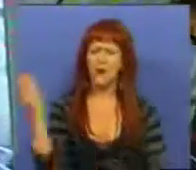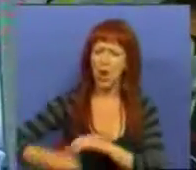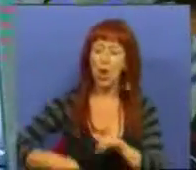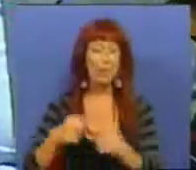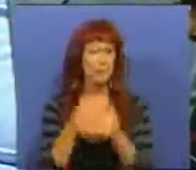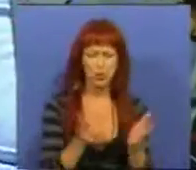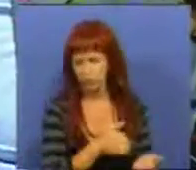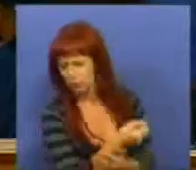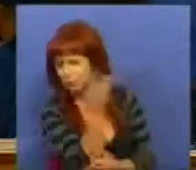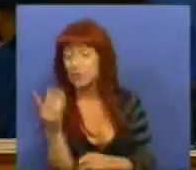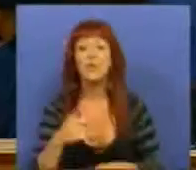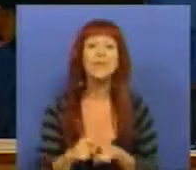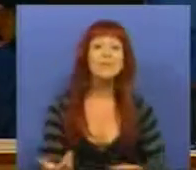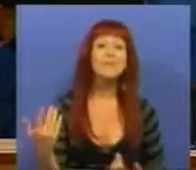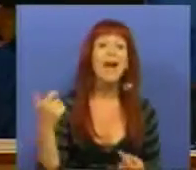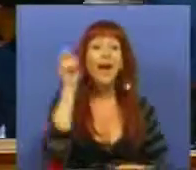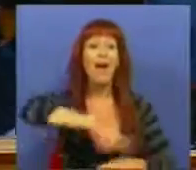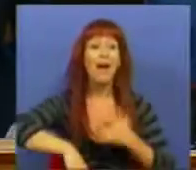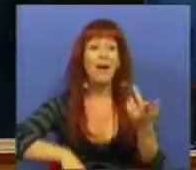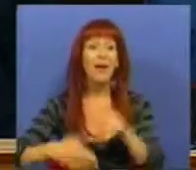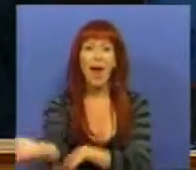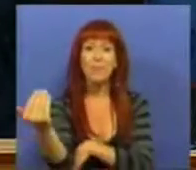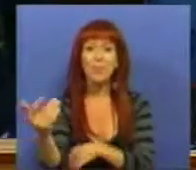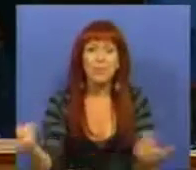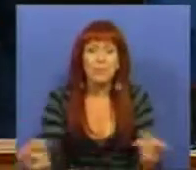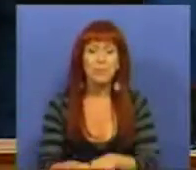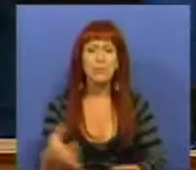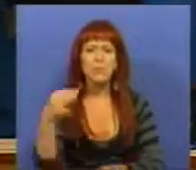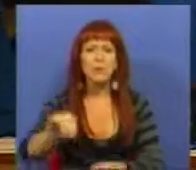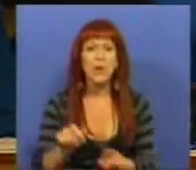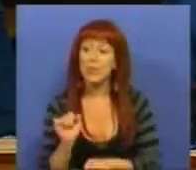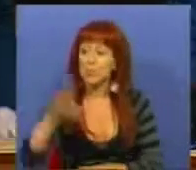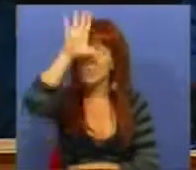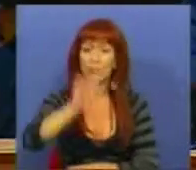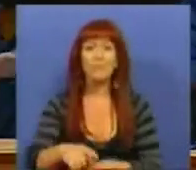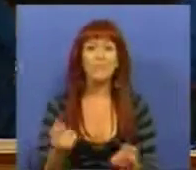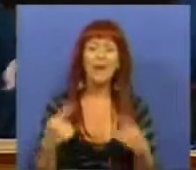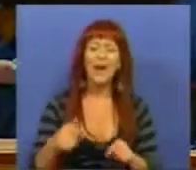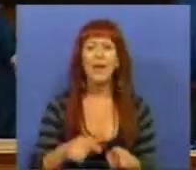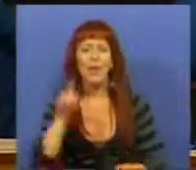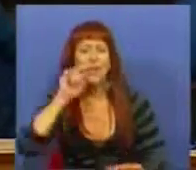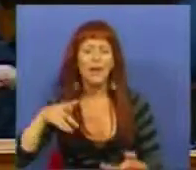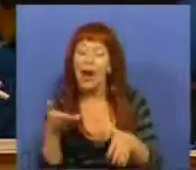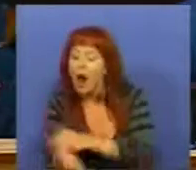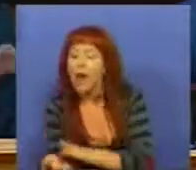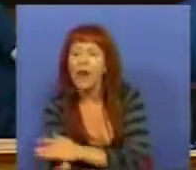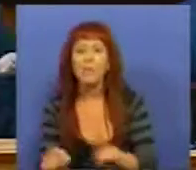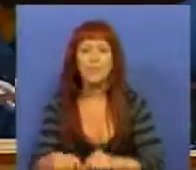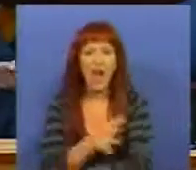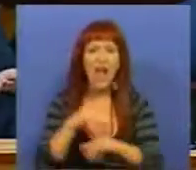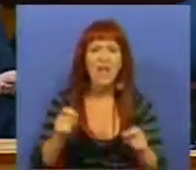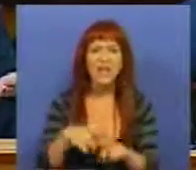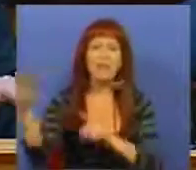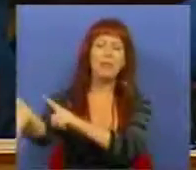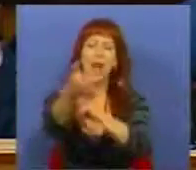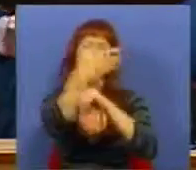é tudo isto. E há quem é o facto de o Partido Socialista e o seu Governo terem metido na gaveta as suas grandes